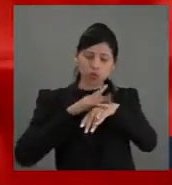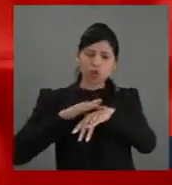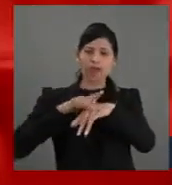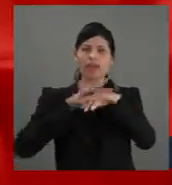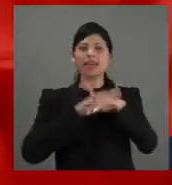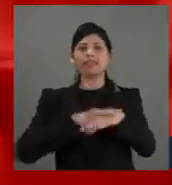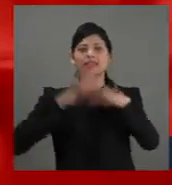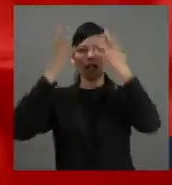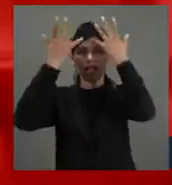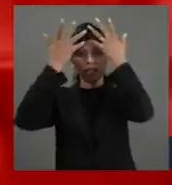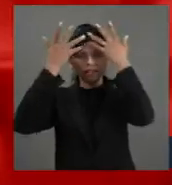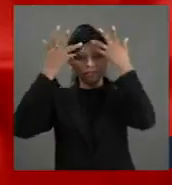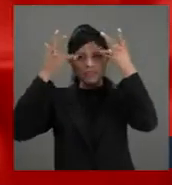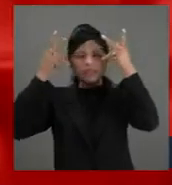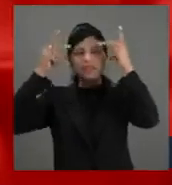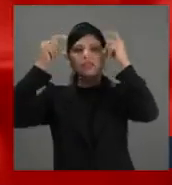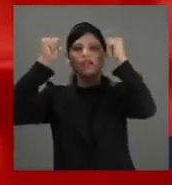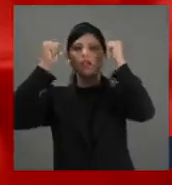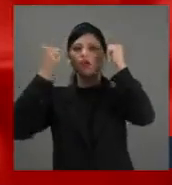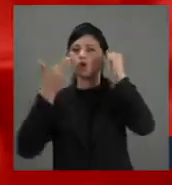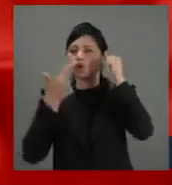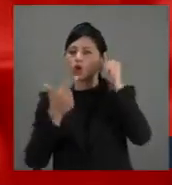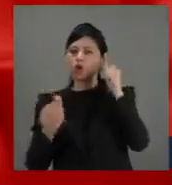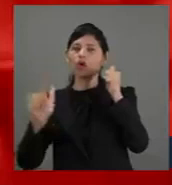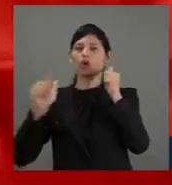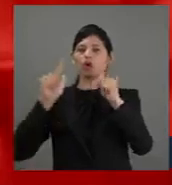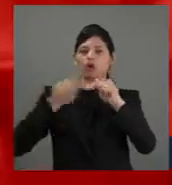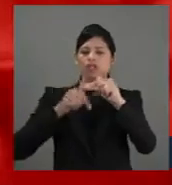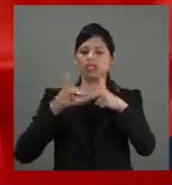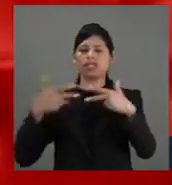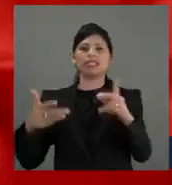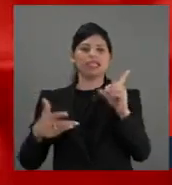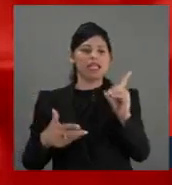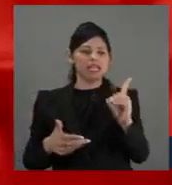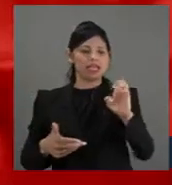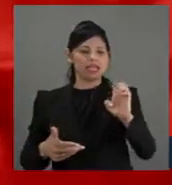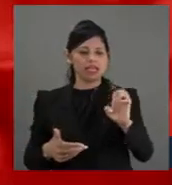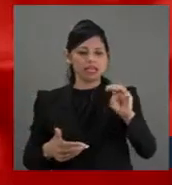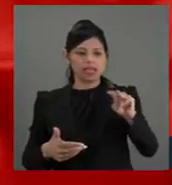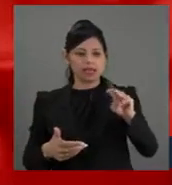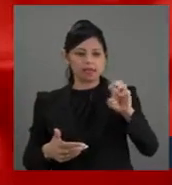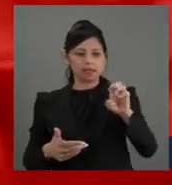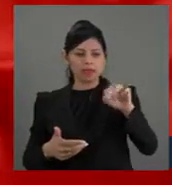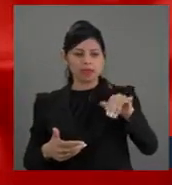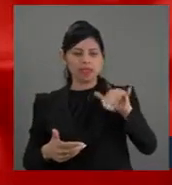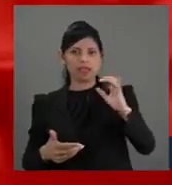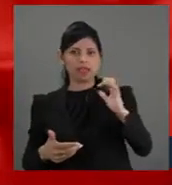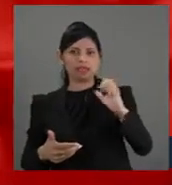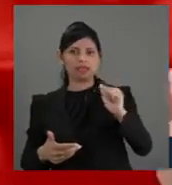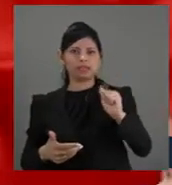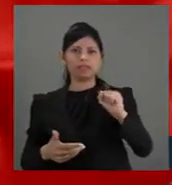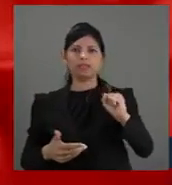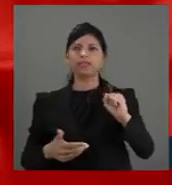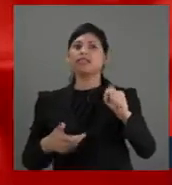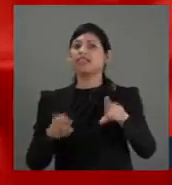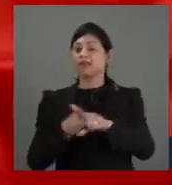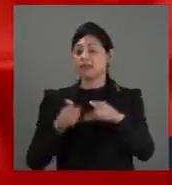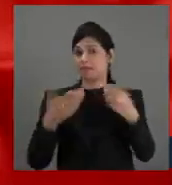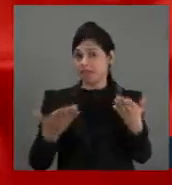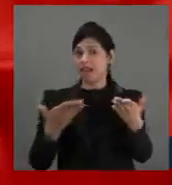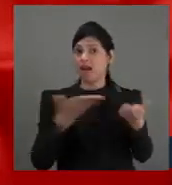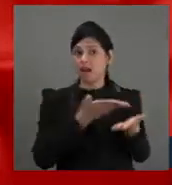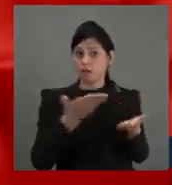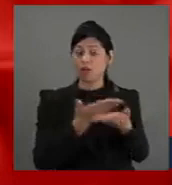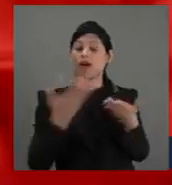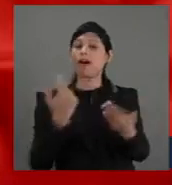A relatoria ficou a cargo da querida deputada Laura Carneiro, e agora a votação do projeto será no